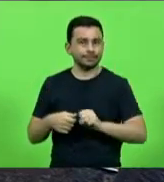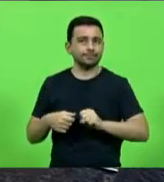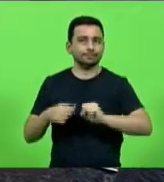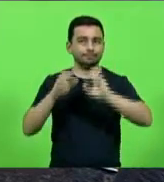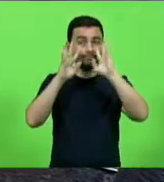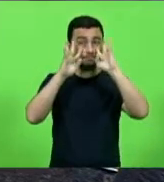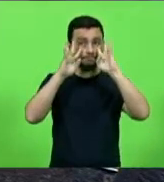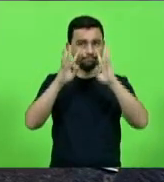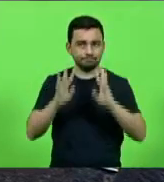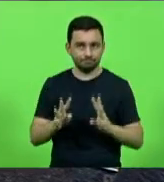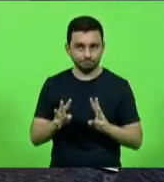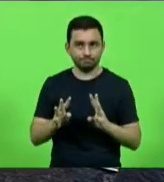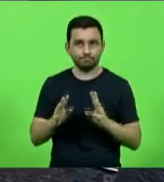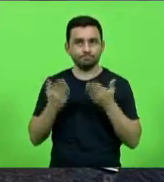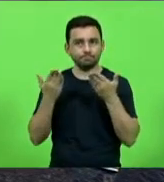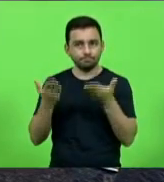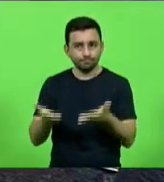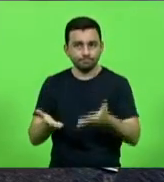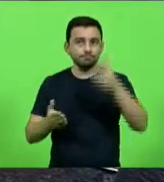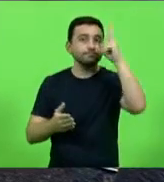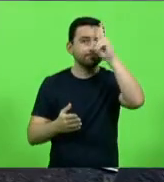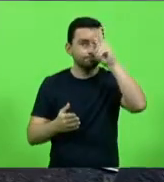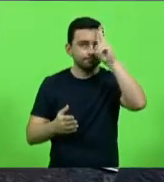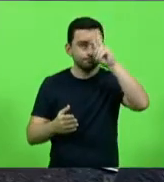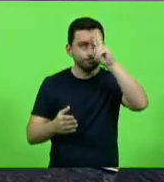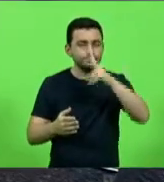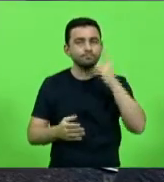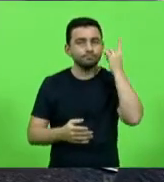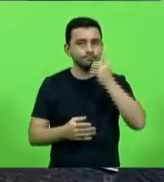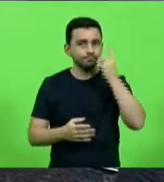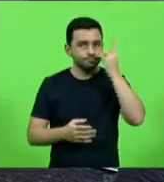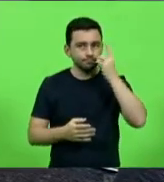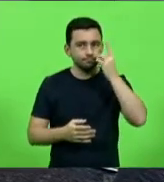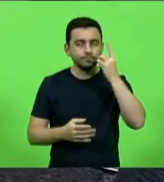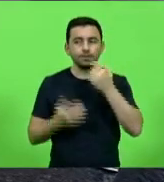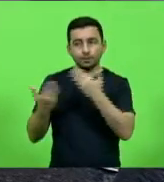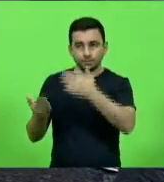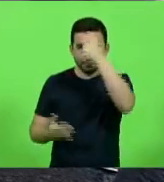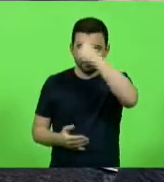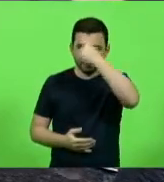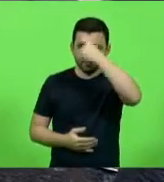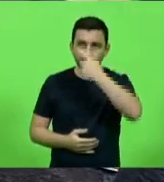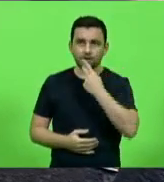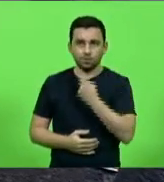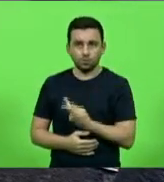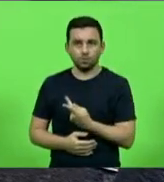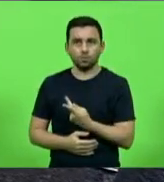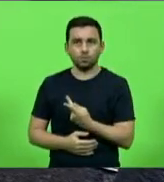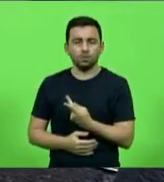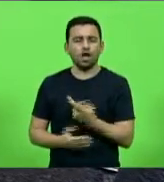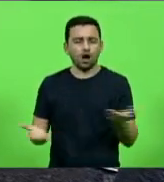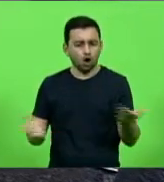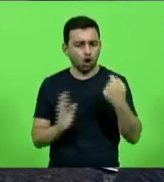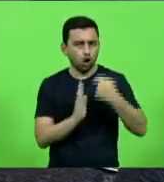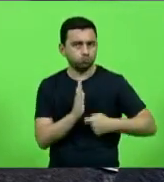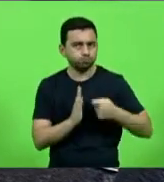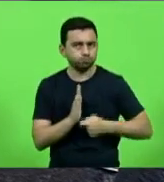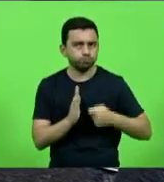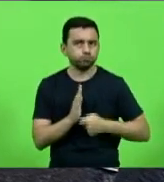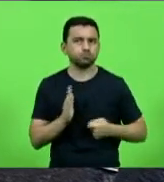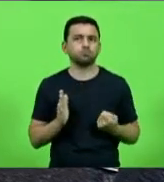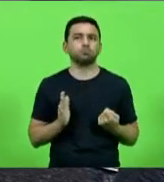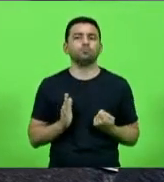aqui a lembrança do deputado Maurício Cudilac, desta luta, deste